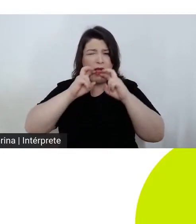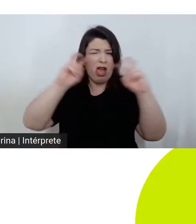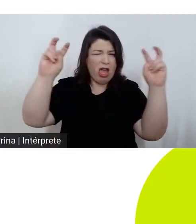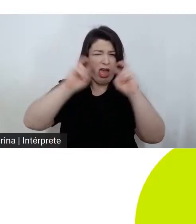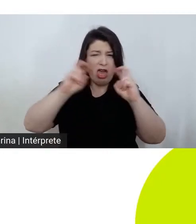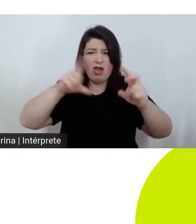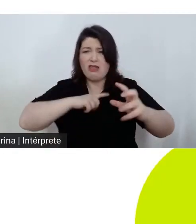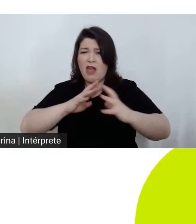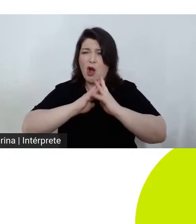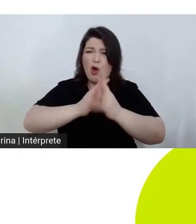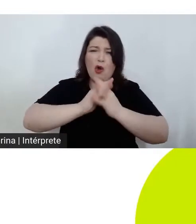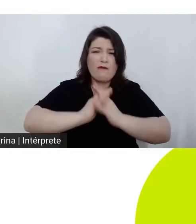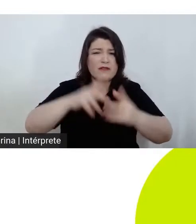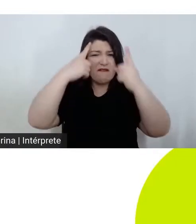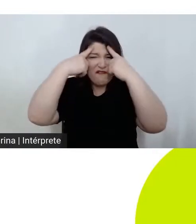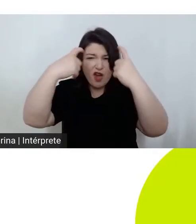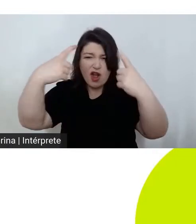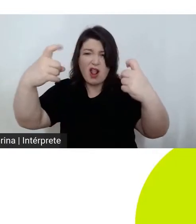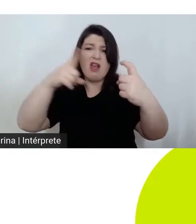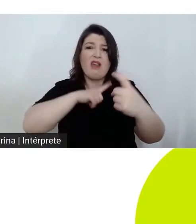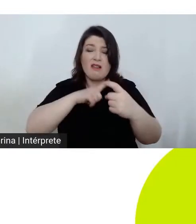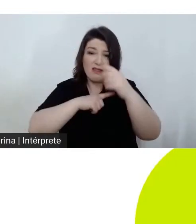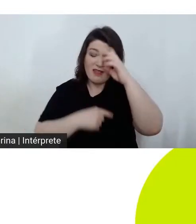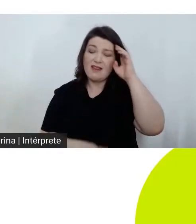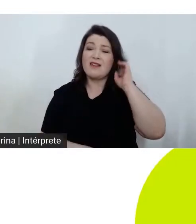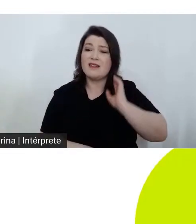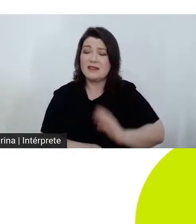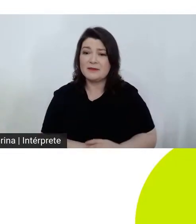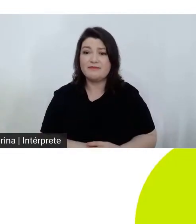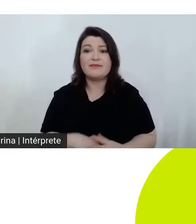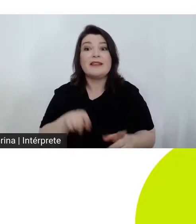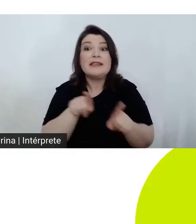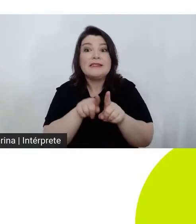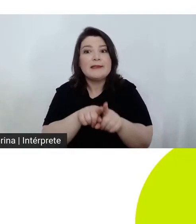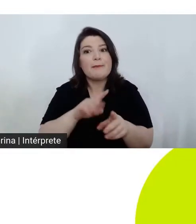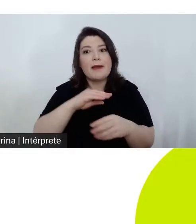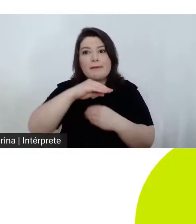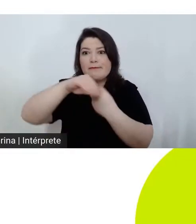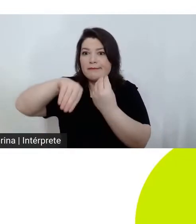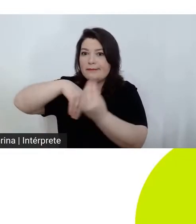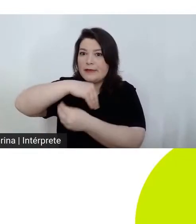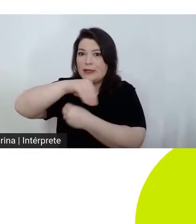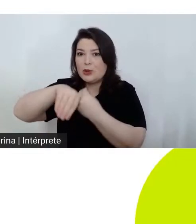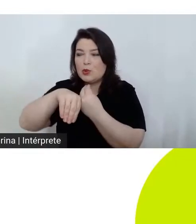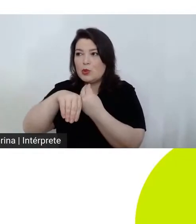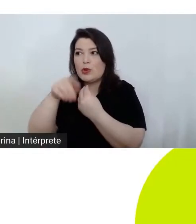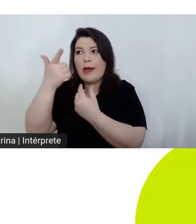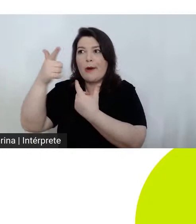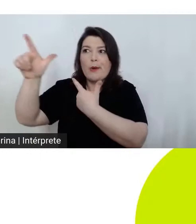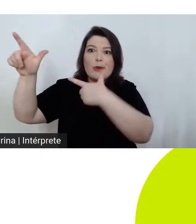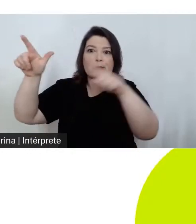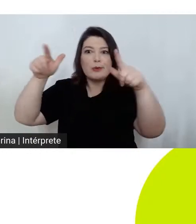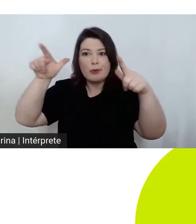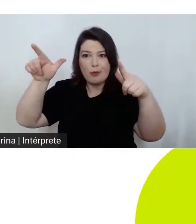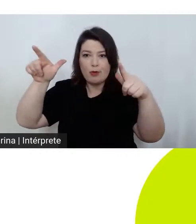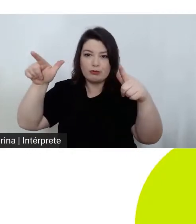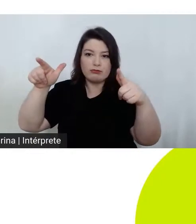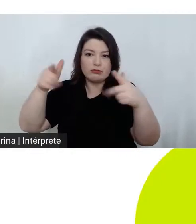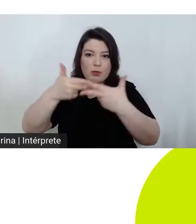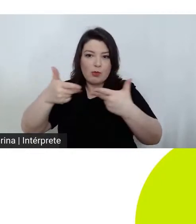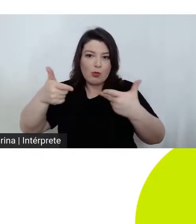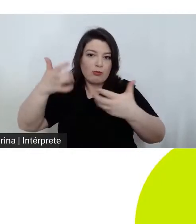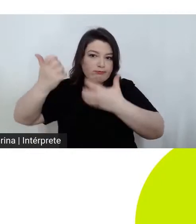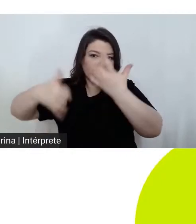confusão e violência que se mesclam com falas inaudíveis. O espectador